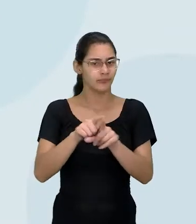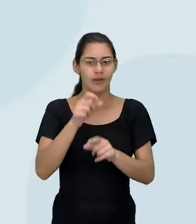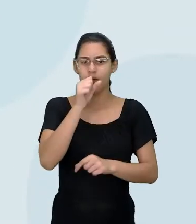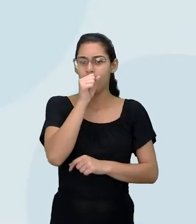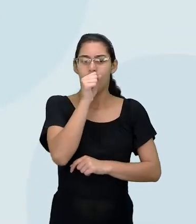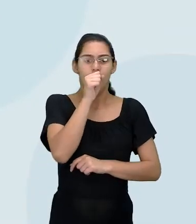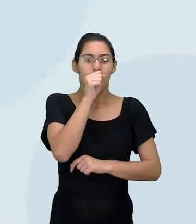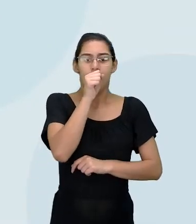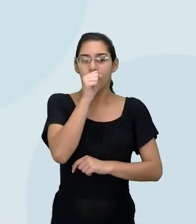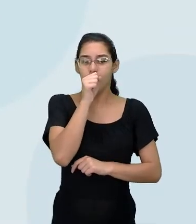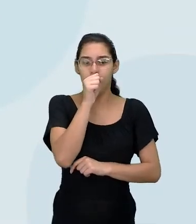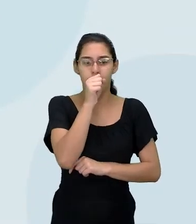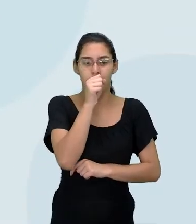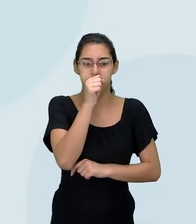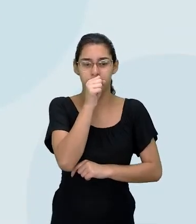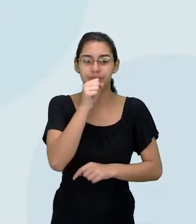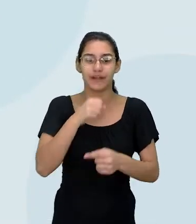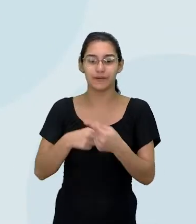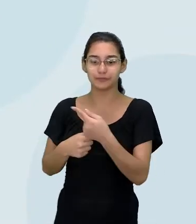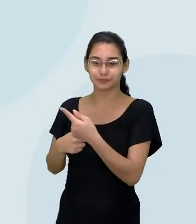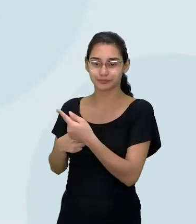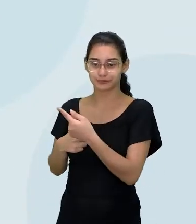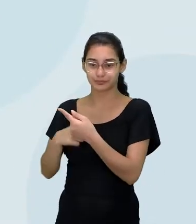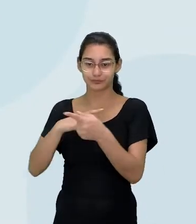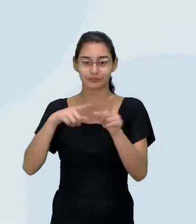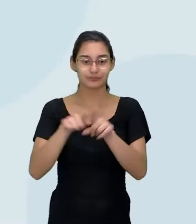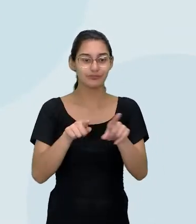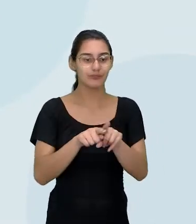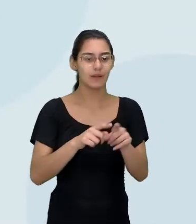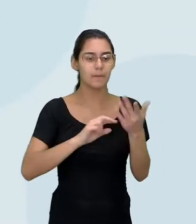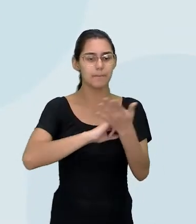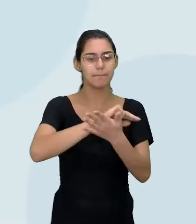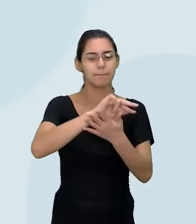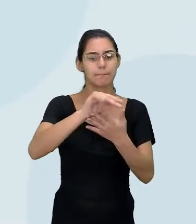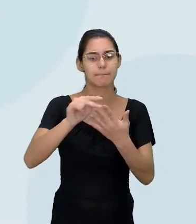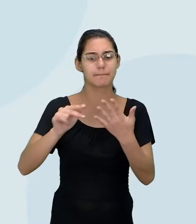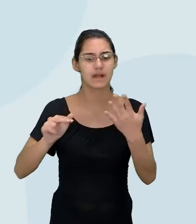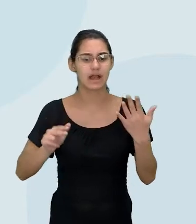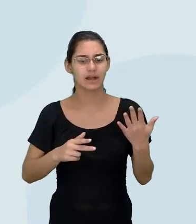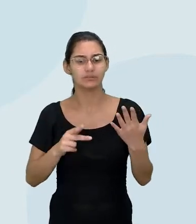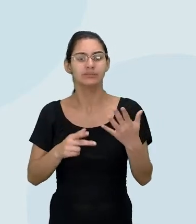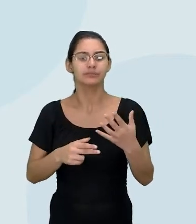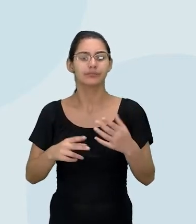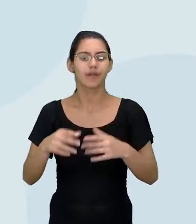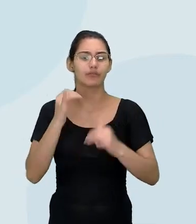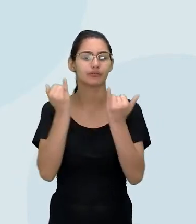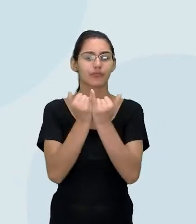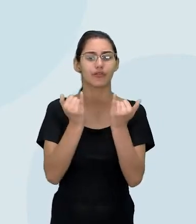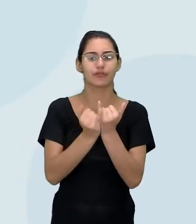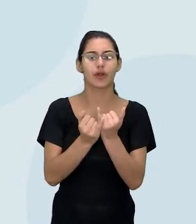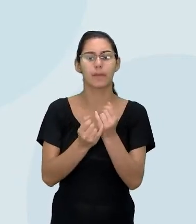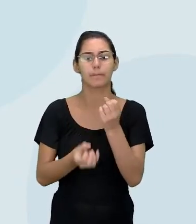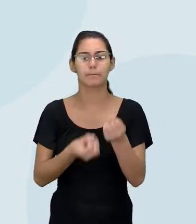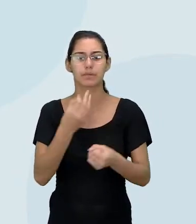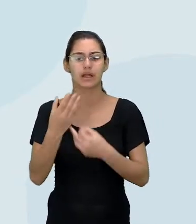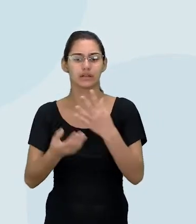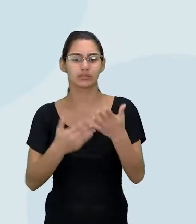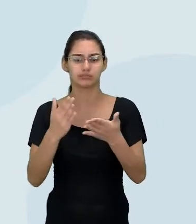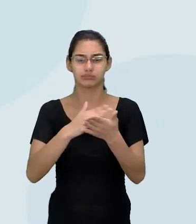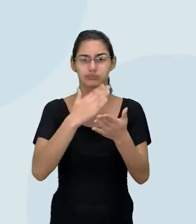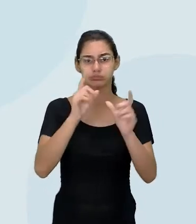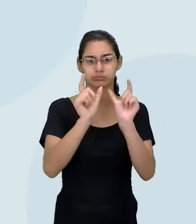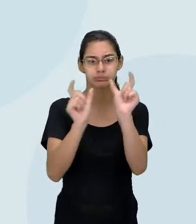Mother. Vamos lá. A gente tem as verdades editadas, mau jornalismo, teoria da conspiração, fofoca, boato, montagem.